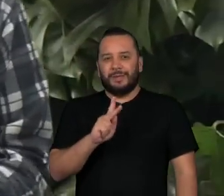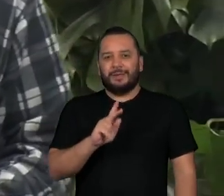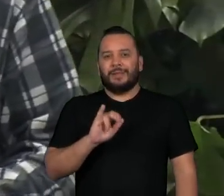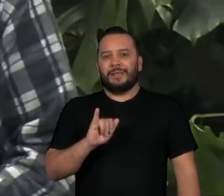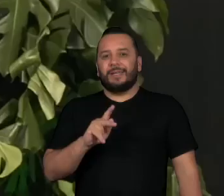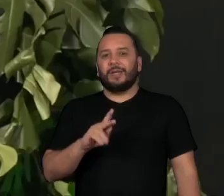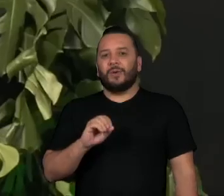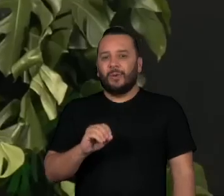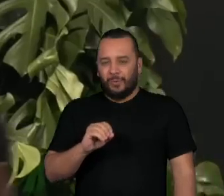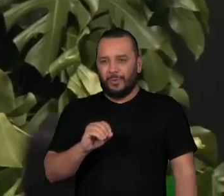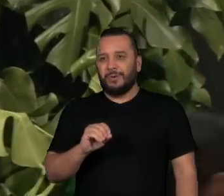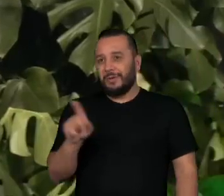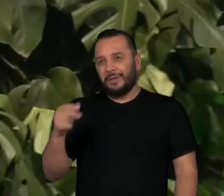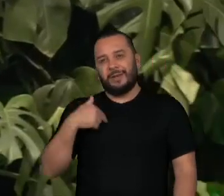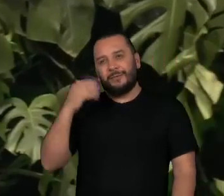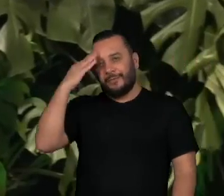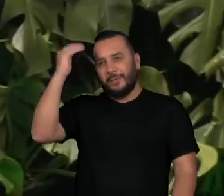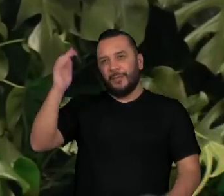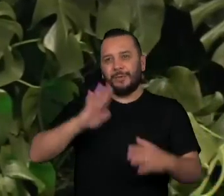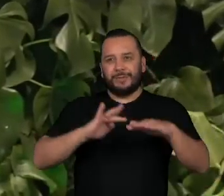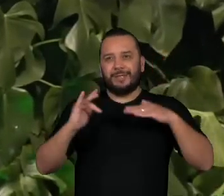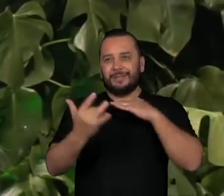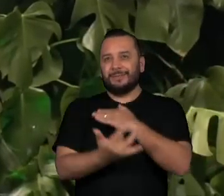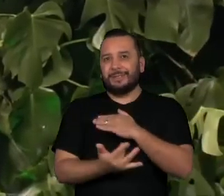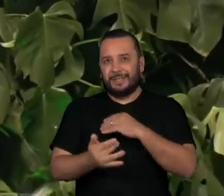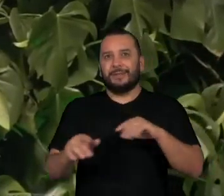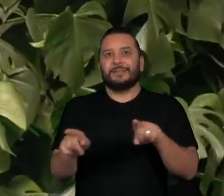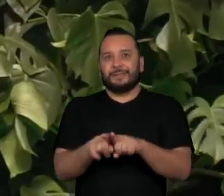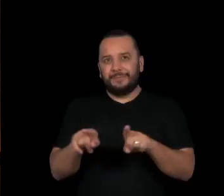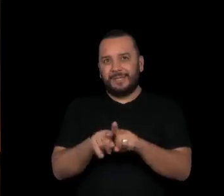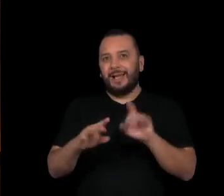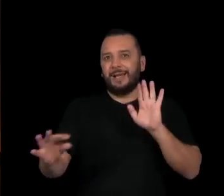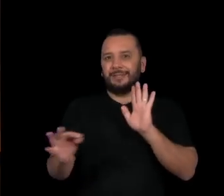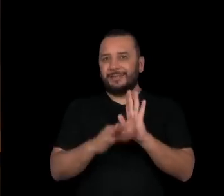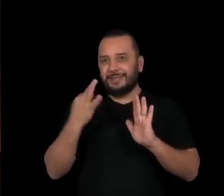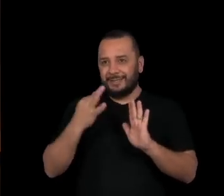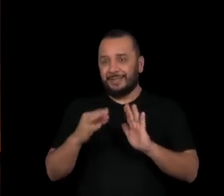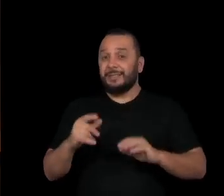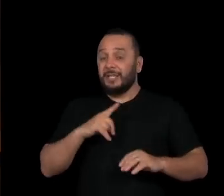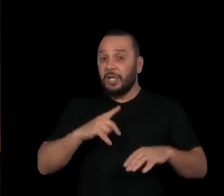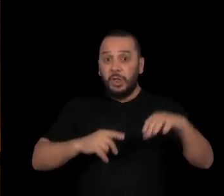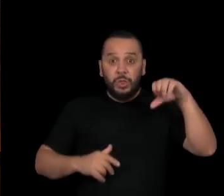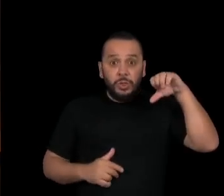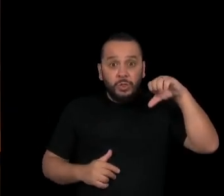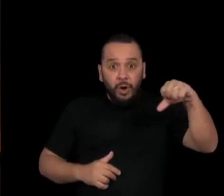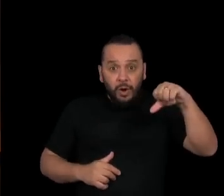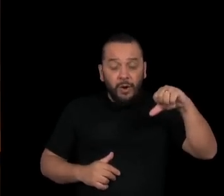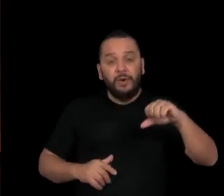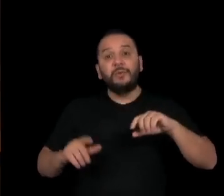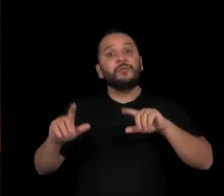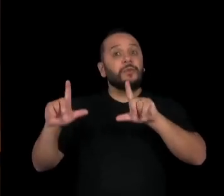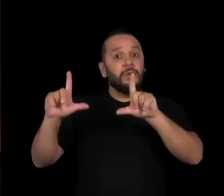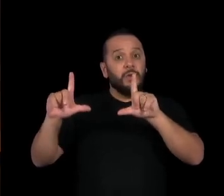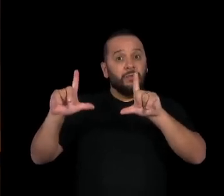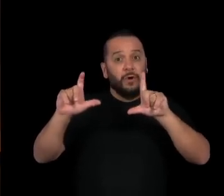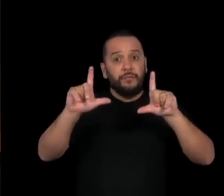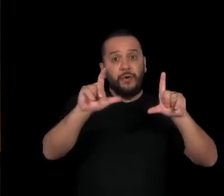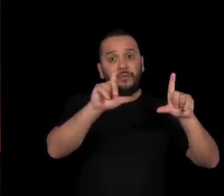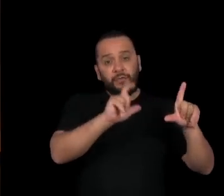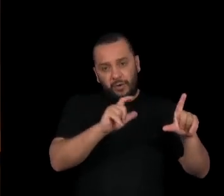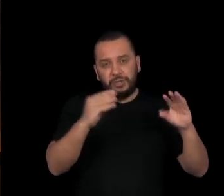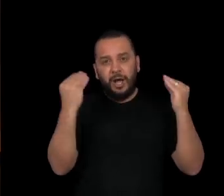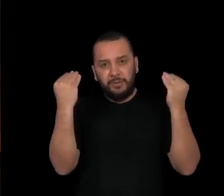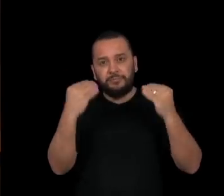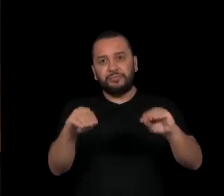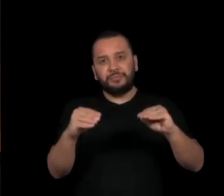é conhecido nas redes sociais e assina as fotos. Nove delas publicadas no site da NASA, a